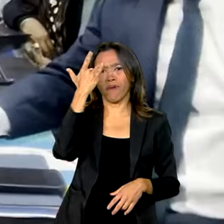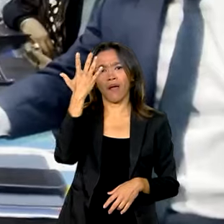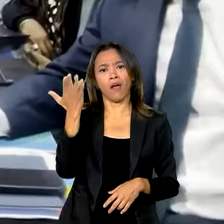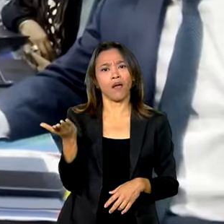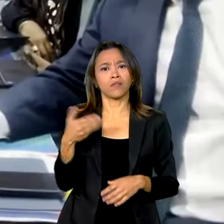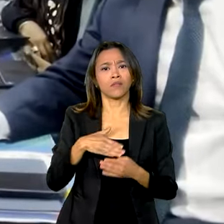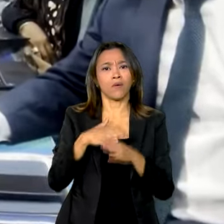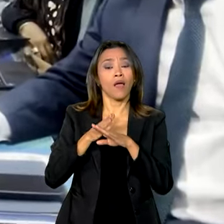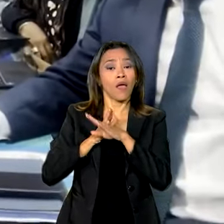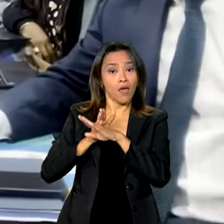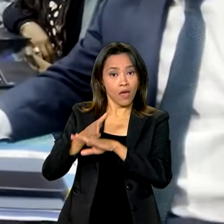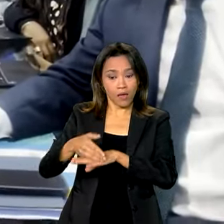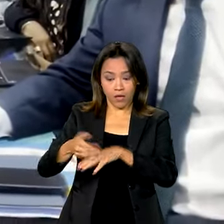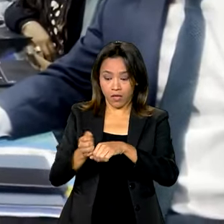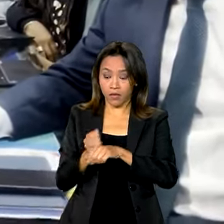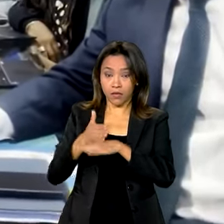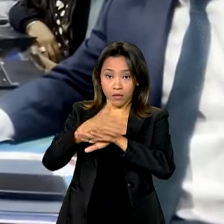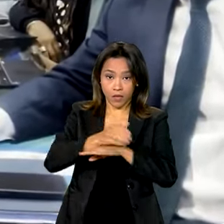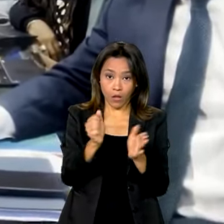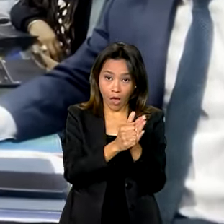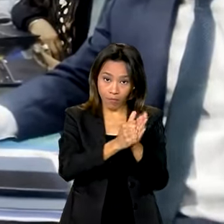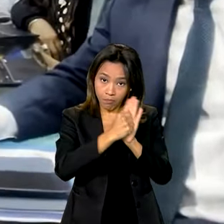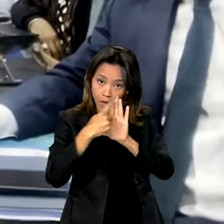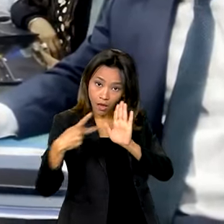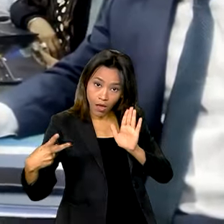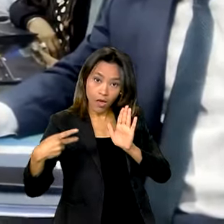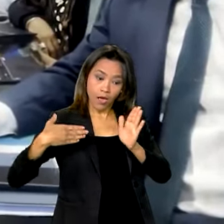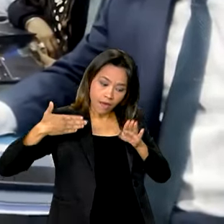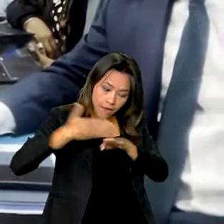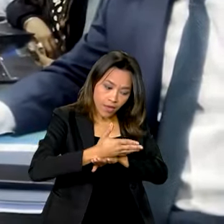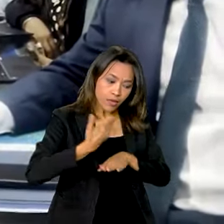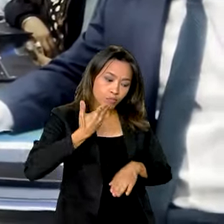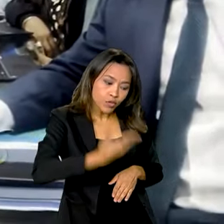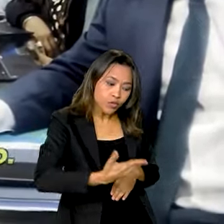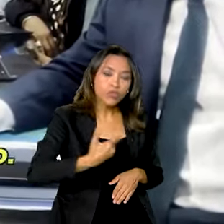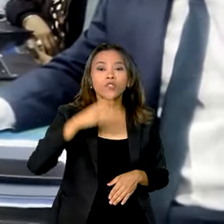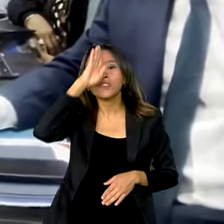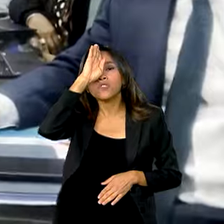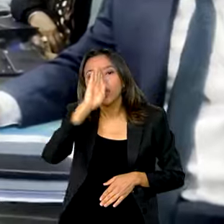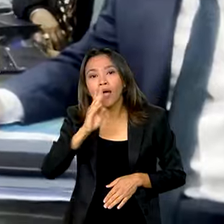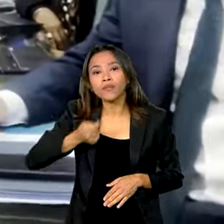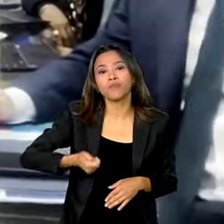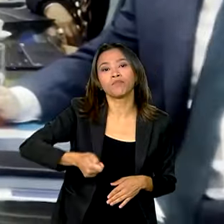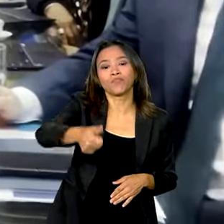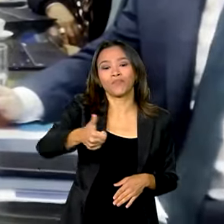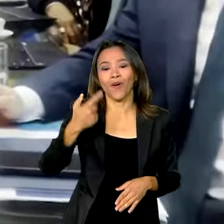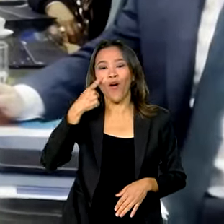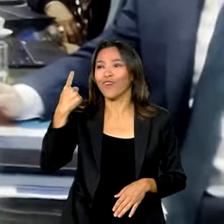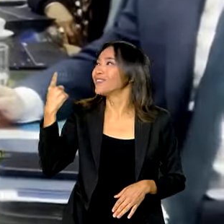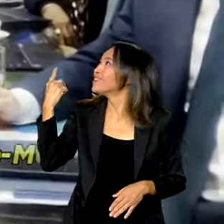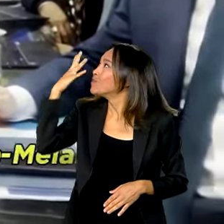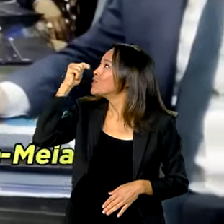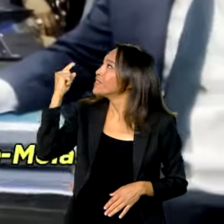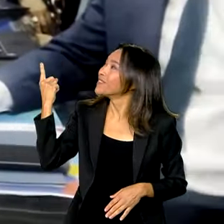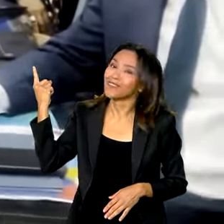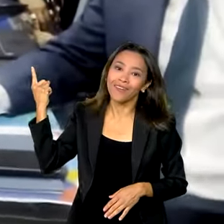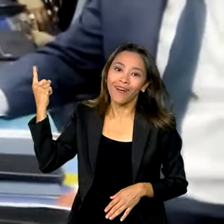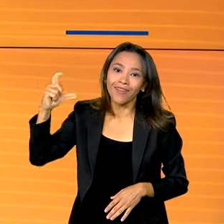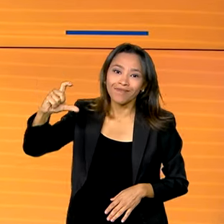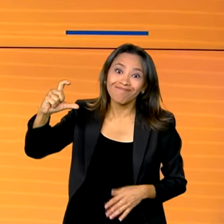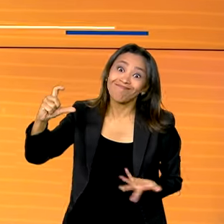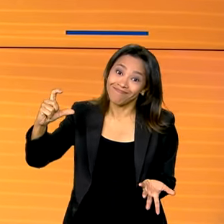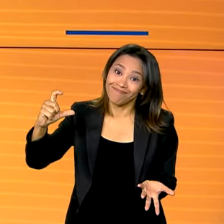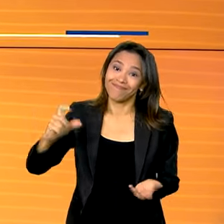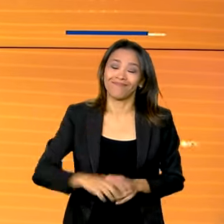no Caixa Tem, no aplicativo, e pedir aqui e vai receber gratuitamente o cartão, olha como é bonitinho, o cartão do Pé de Meia.